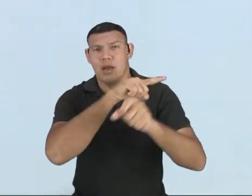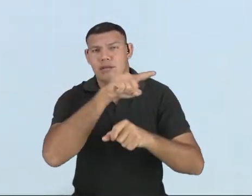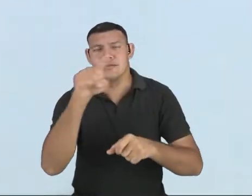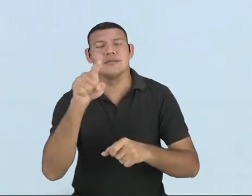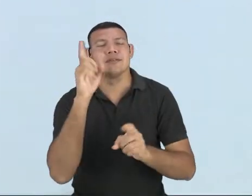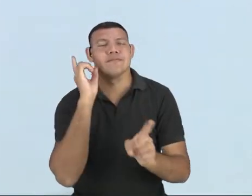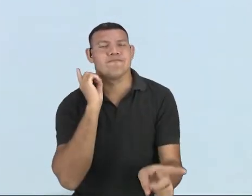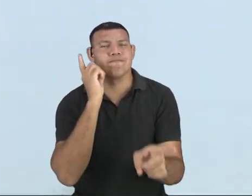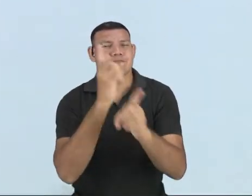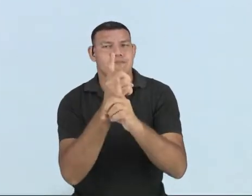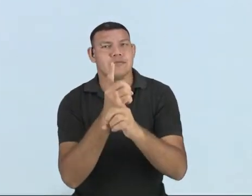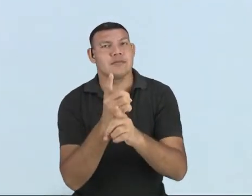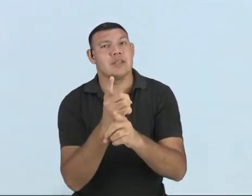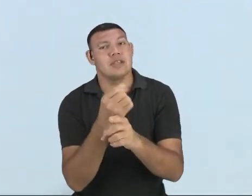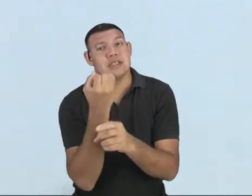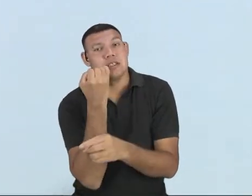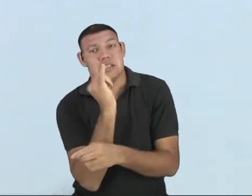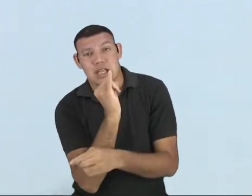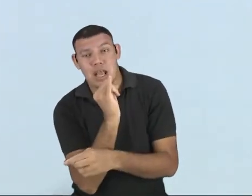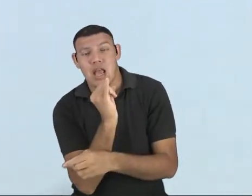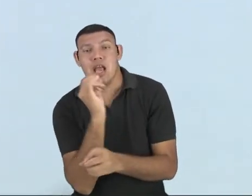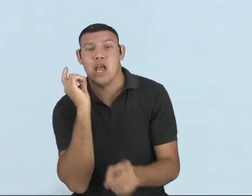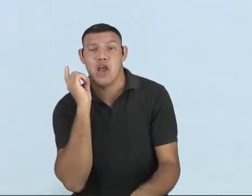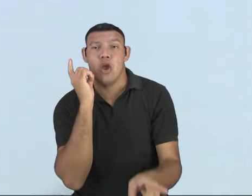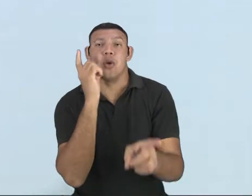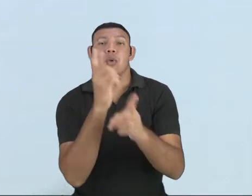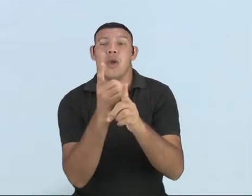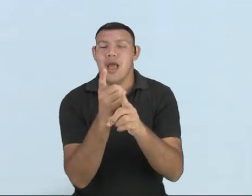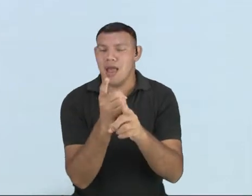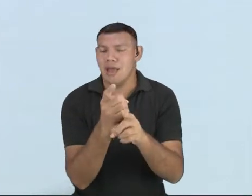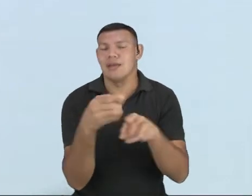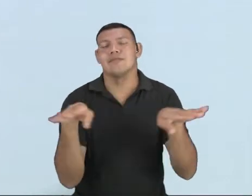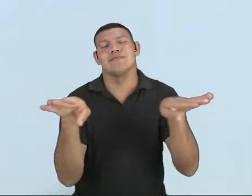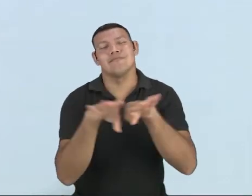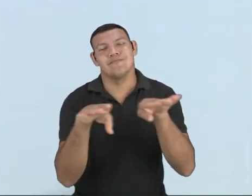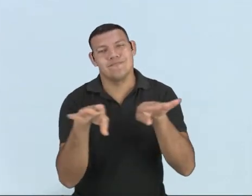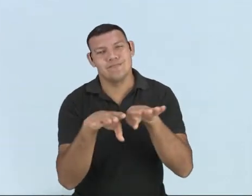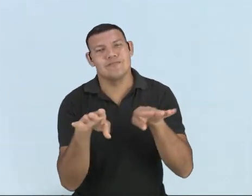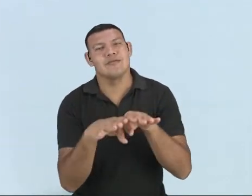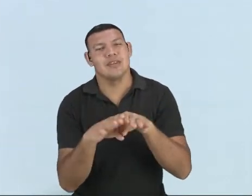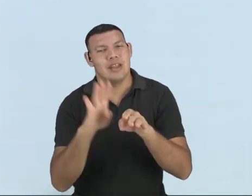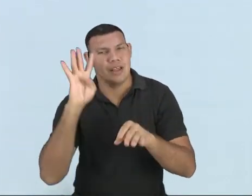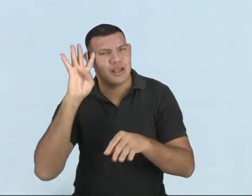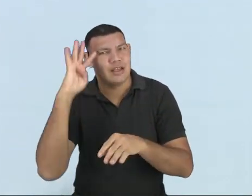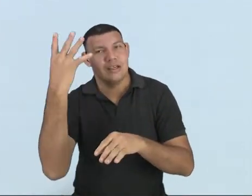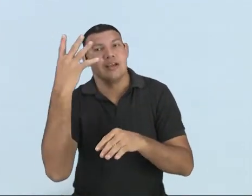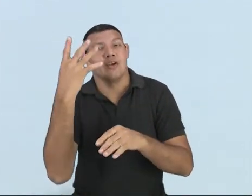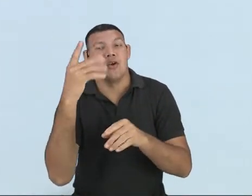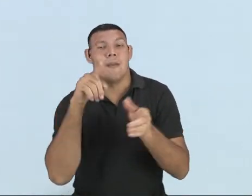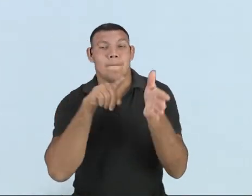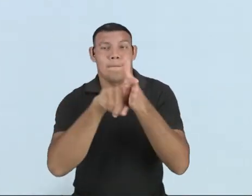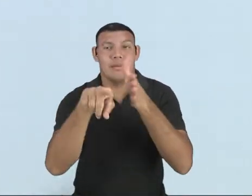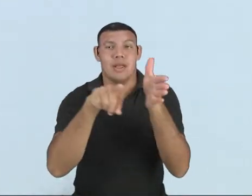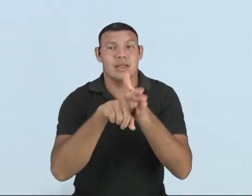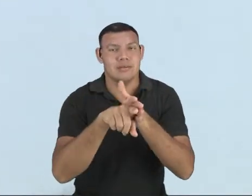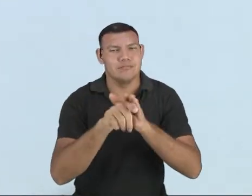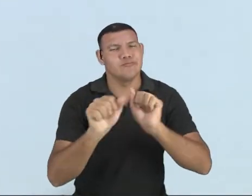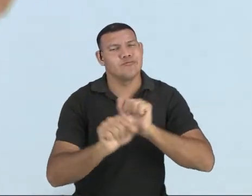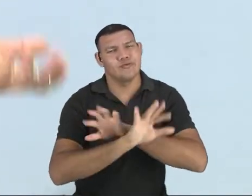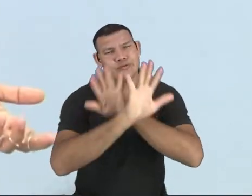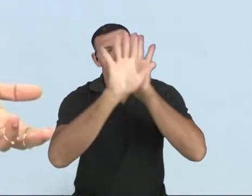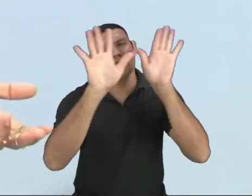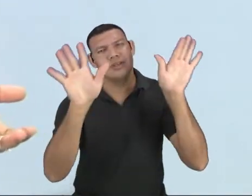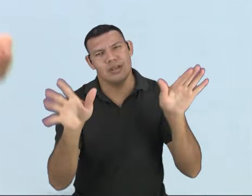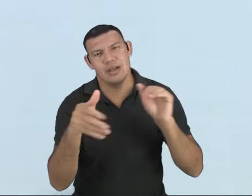conseguir achar. Se vocês conseguem achar, vocês conseguem descobrir o que é que a questão está pedindo e, logicamente, vocês vão